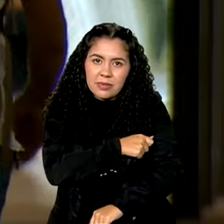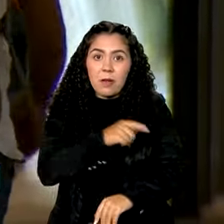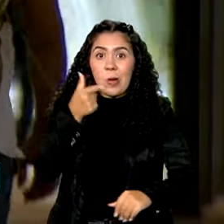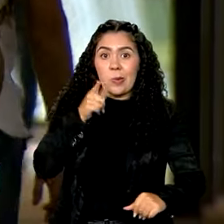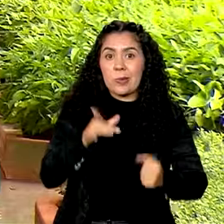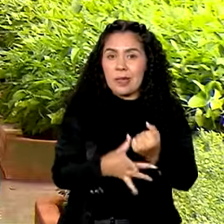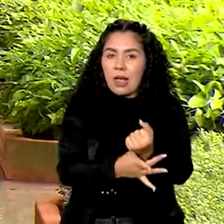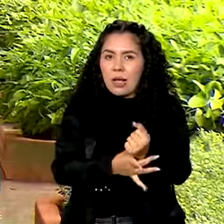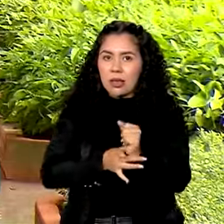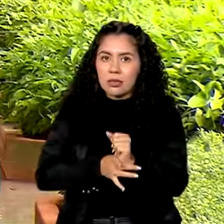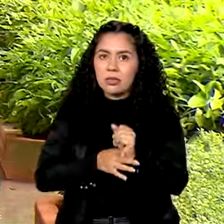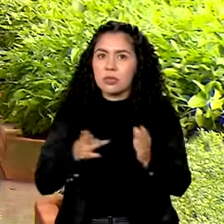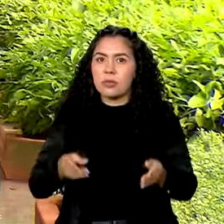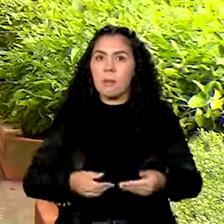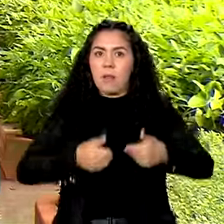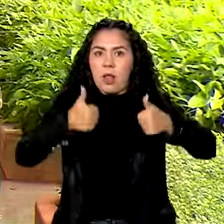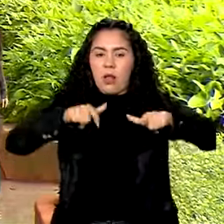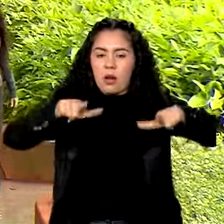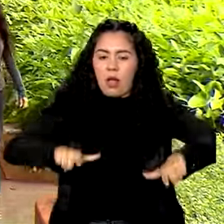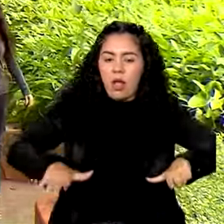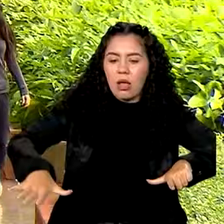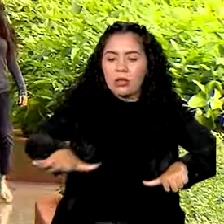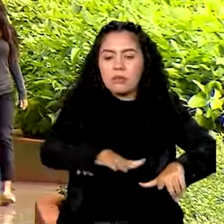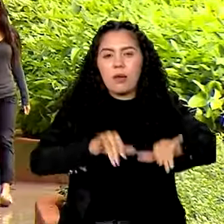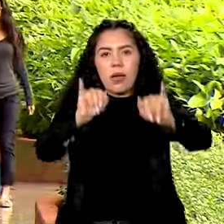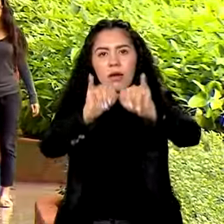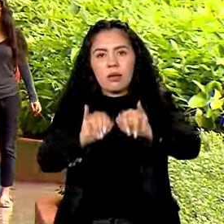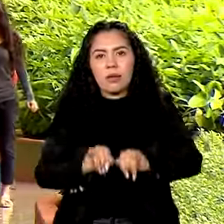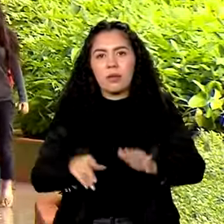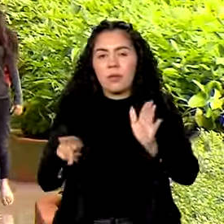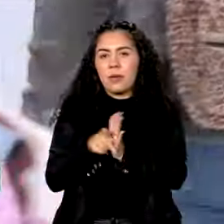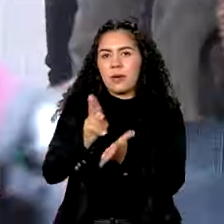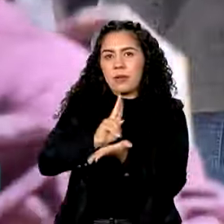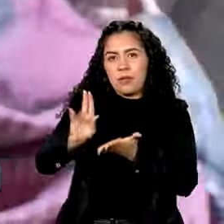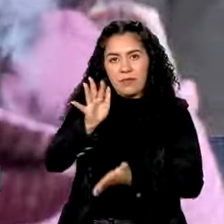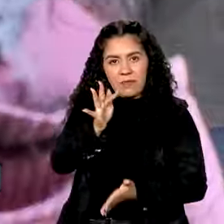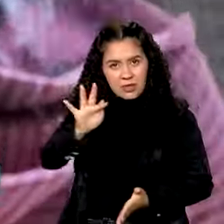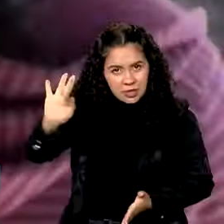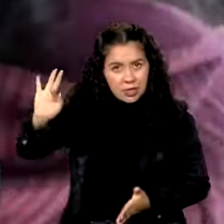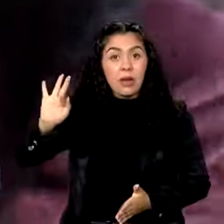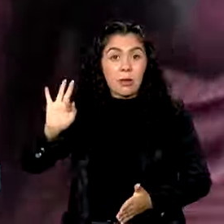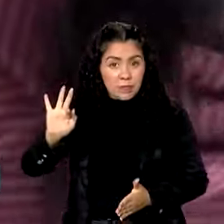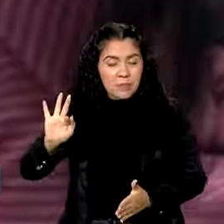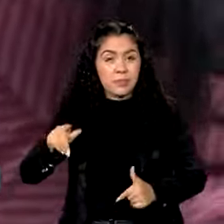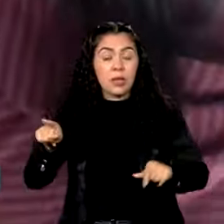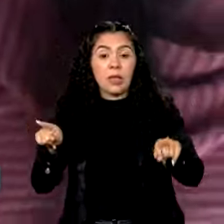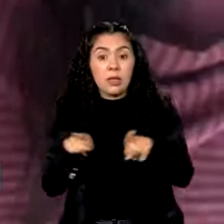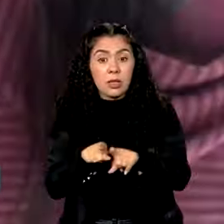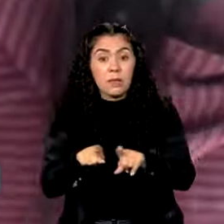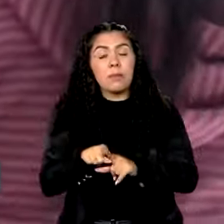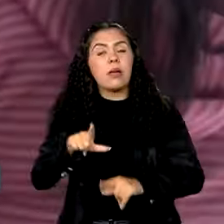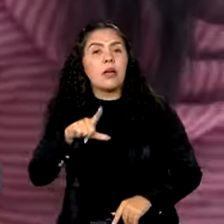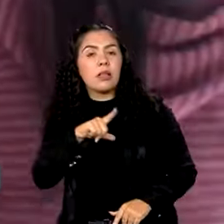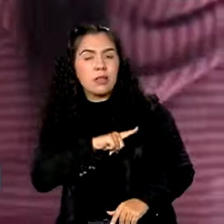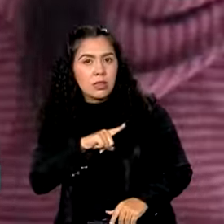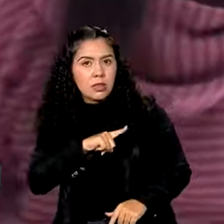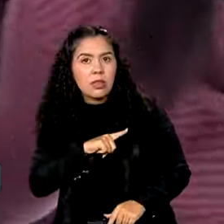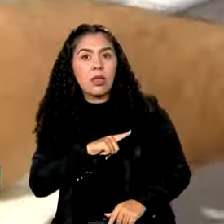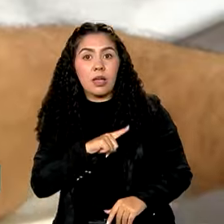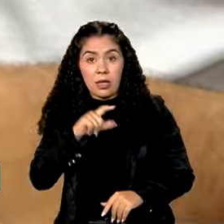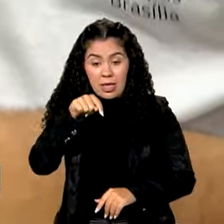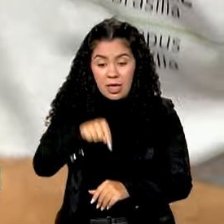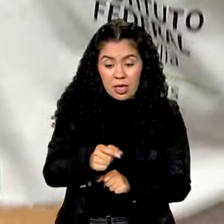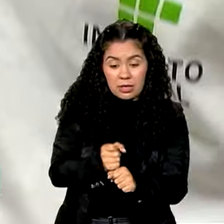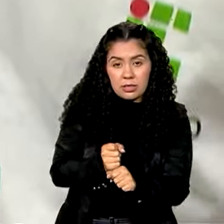garantia de melhor infraestrutura nas universidades federais. Além disso, estão previstos, só neste